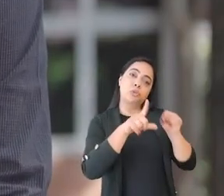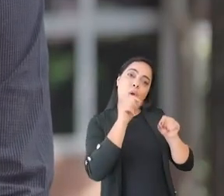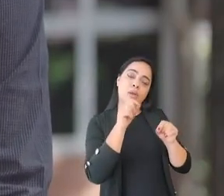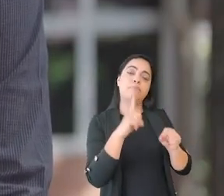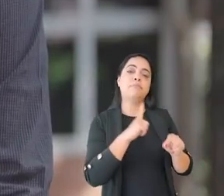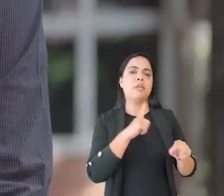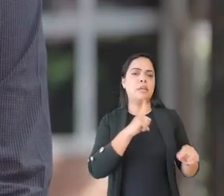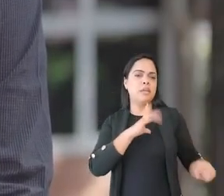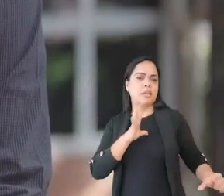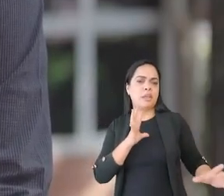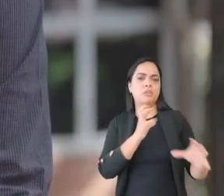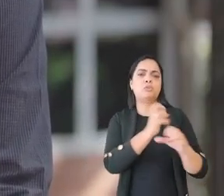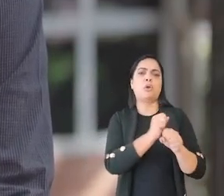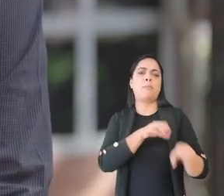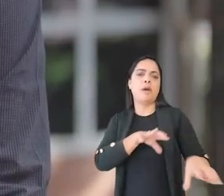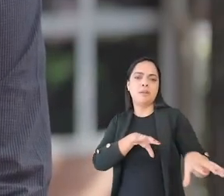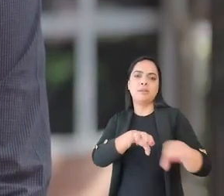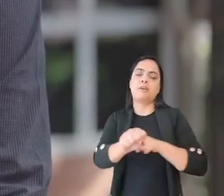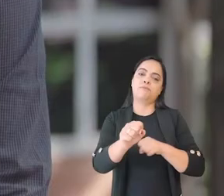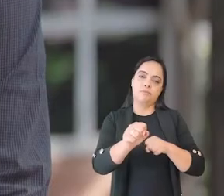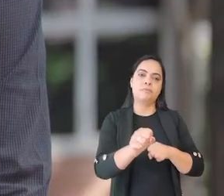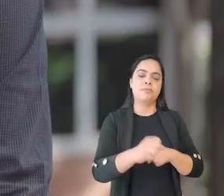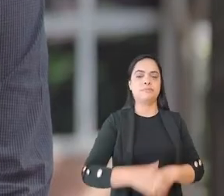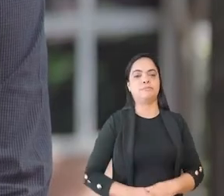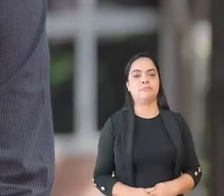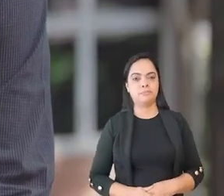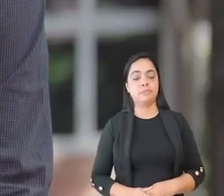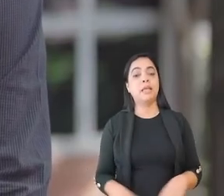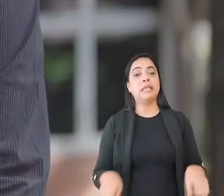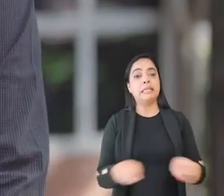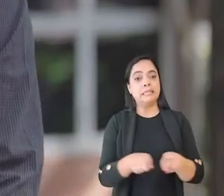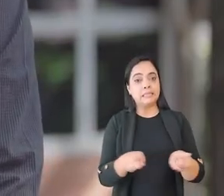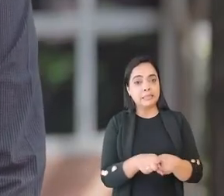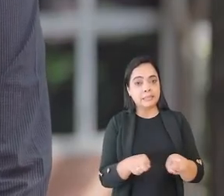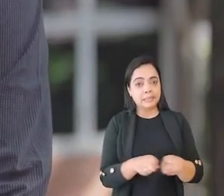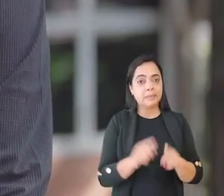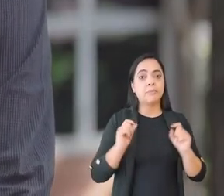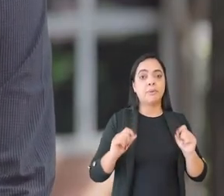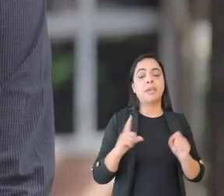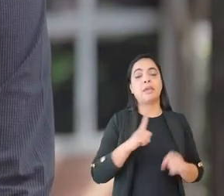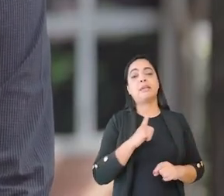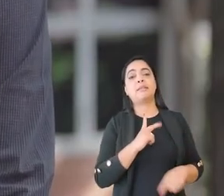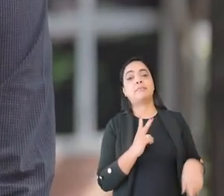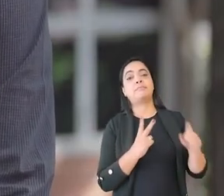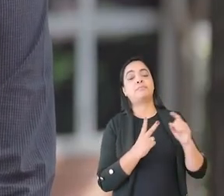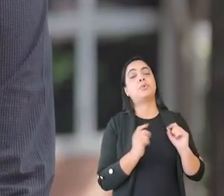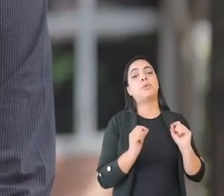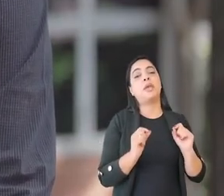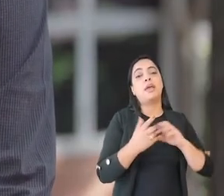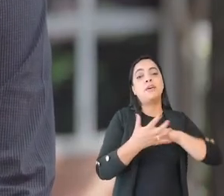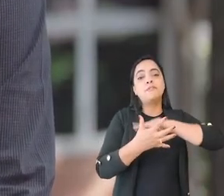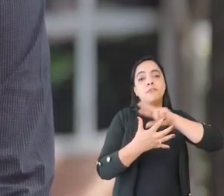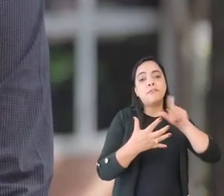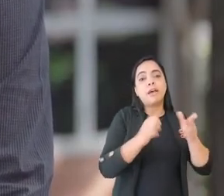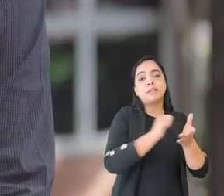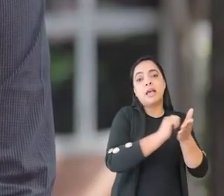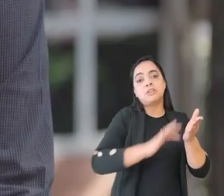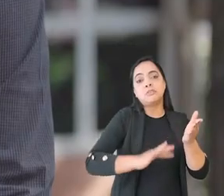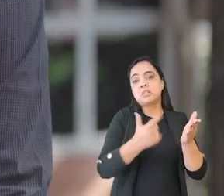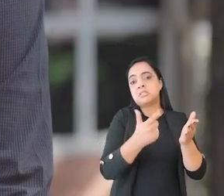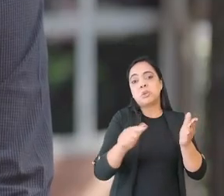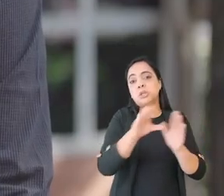dão uma boa carga de formação para os estudantes. Associado a isso, o segundo conjunto de atividades, são uma série de atividades